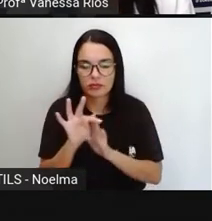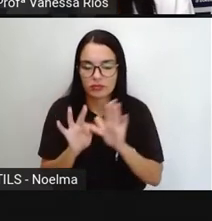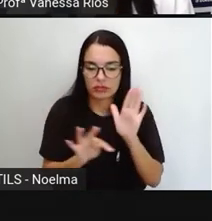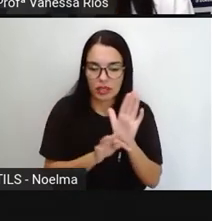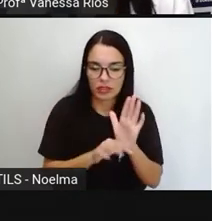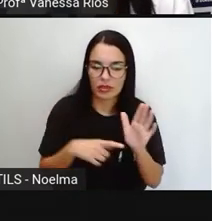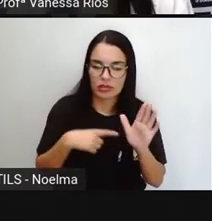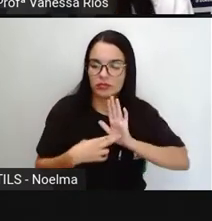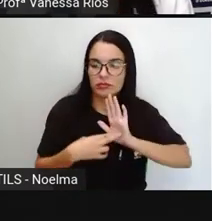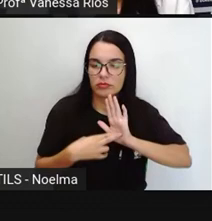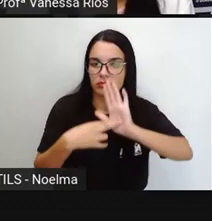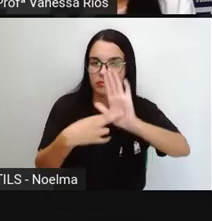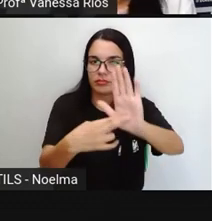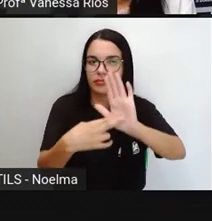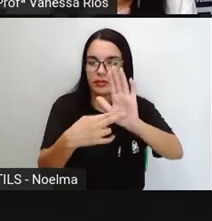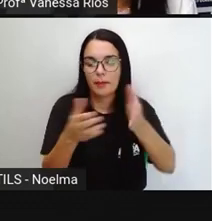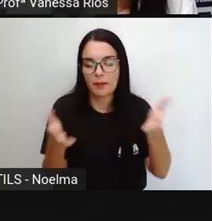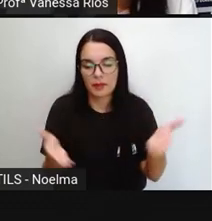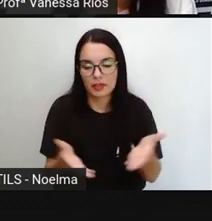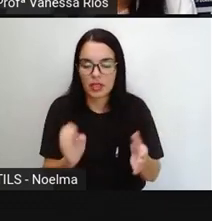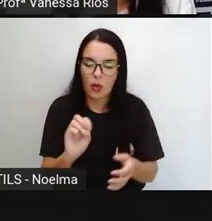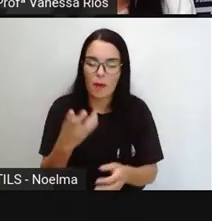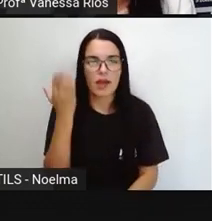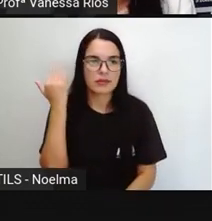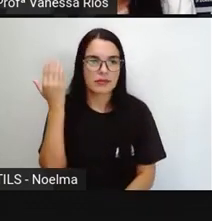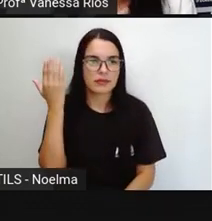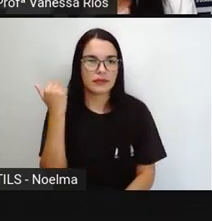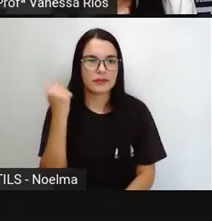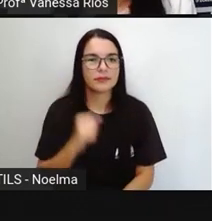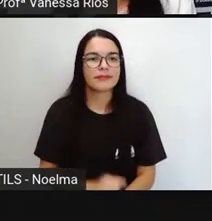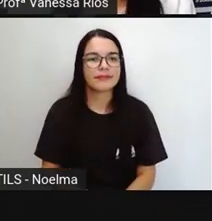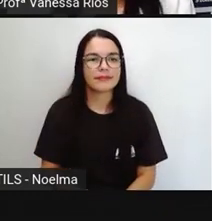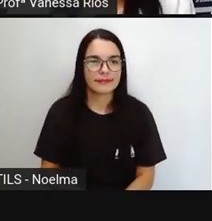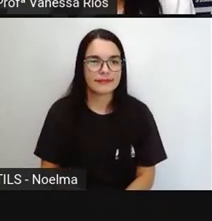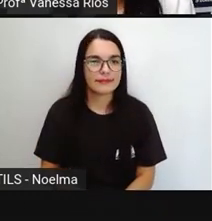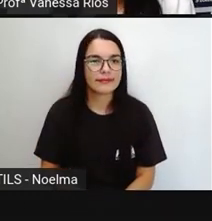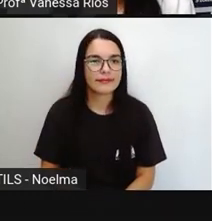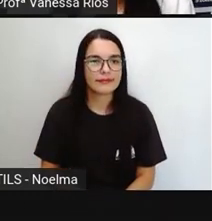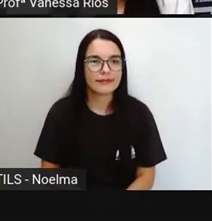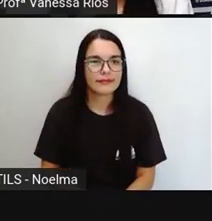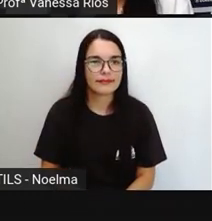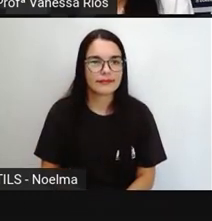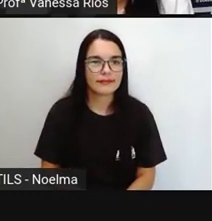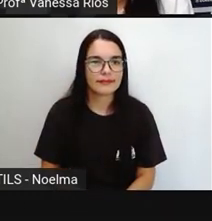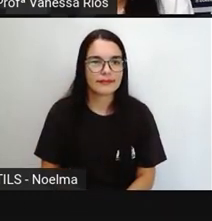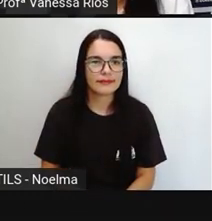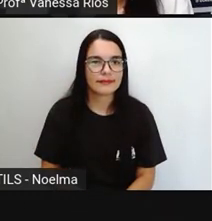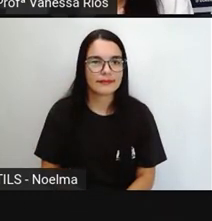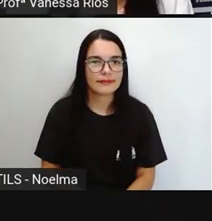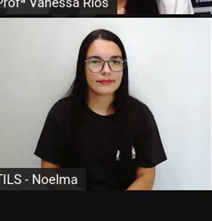representando o presente ou o passado já, que se escreve da mesma forma.